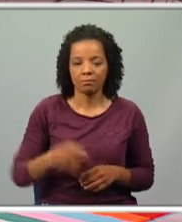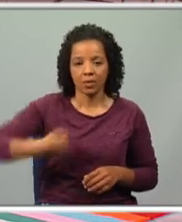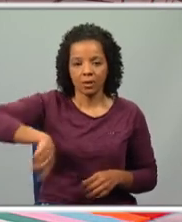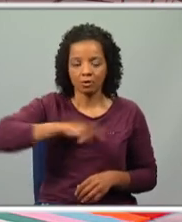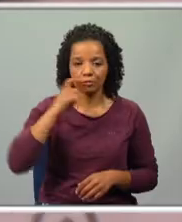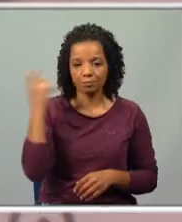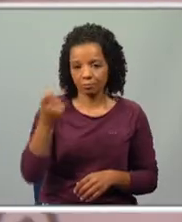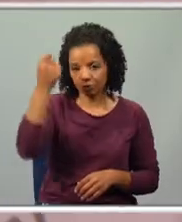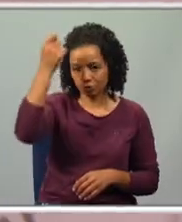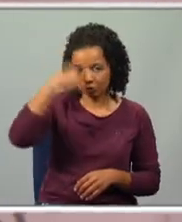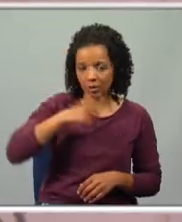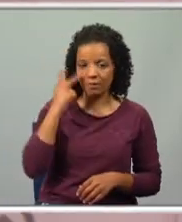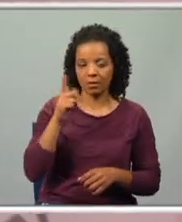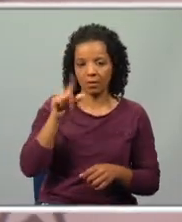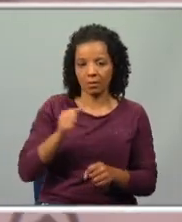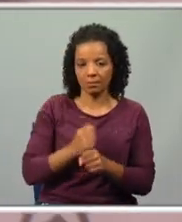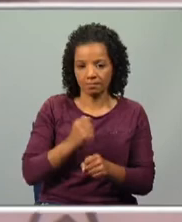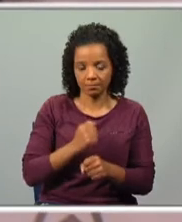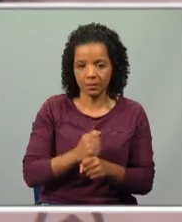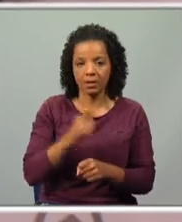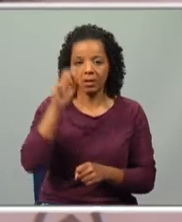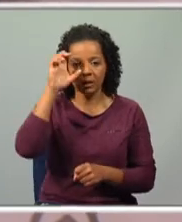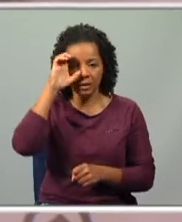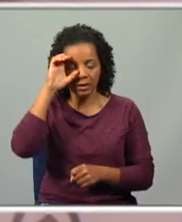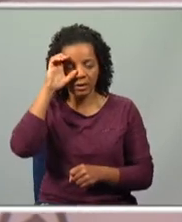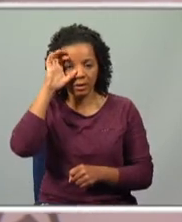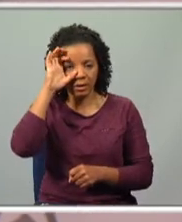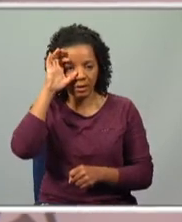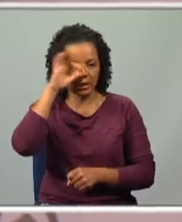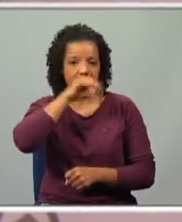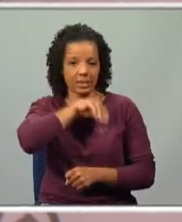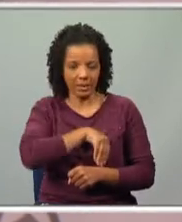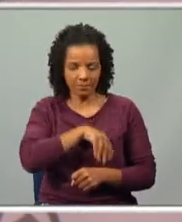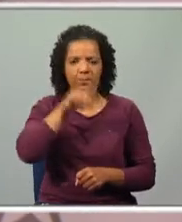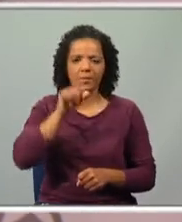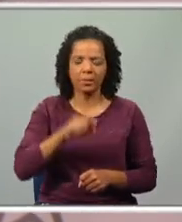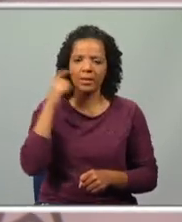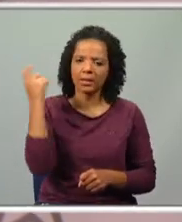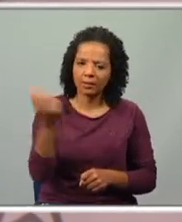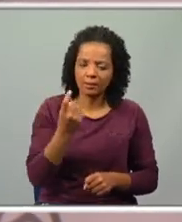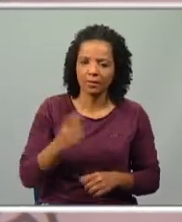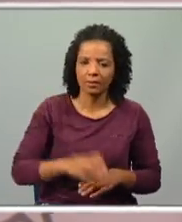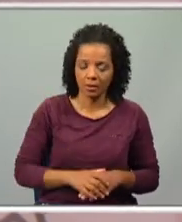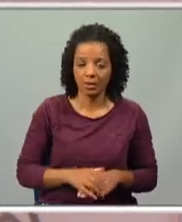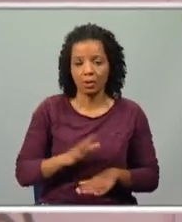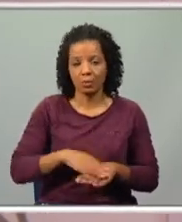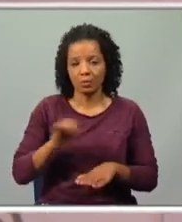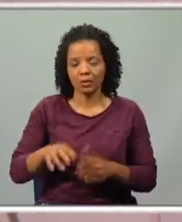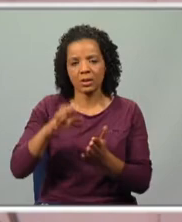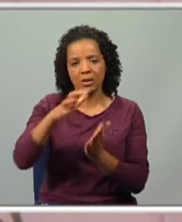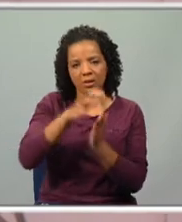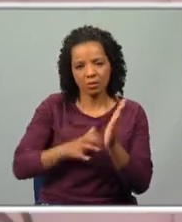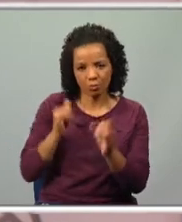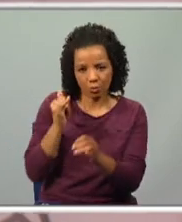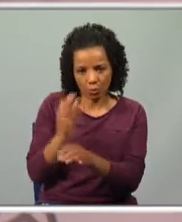a história da vida e da obra de Eça de Queiroz e vamos rever também, através de um texto